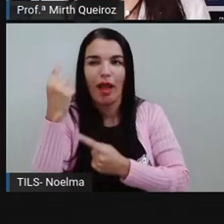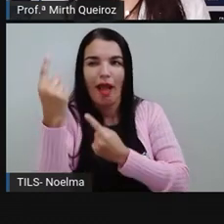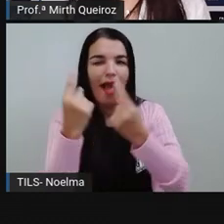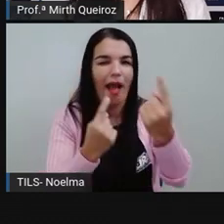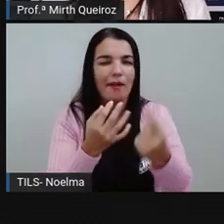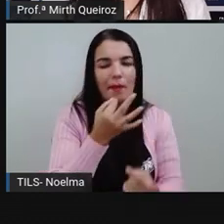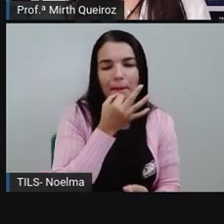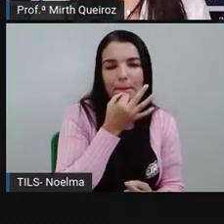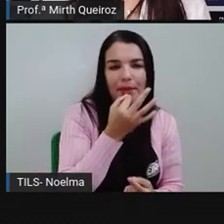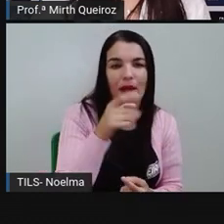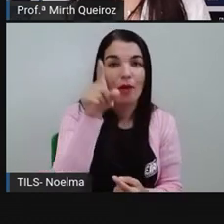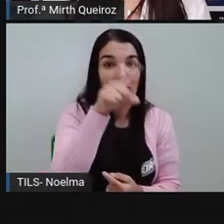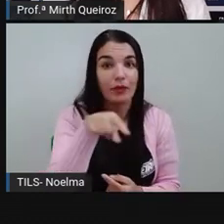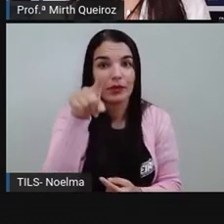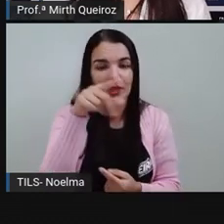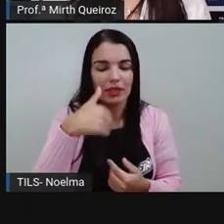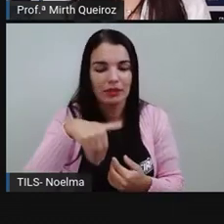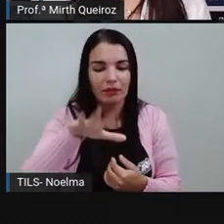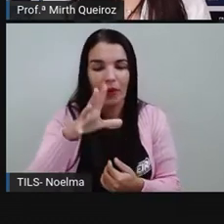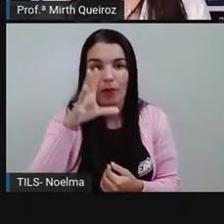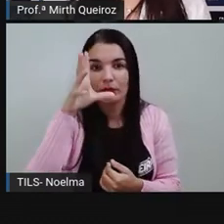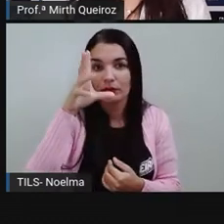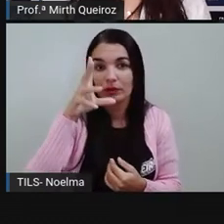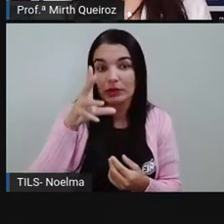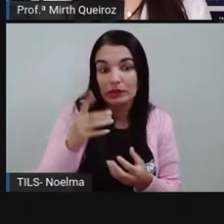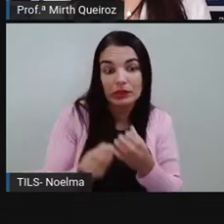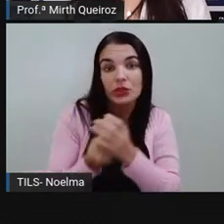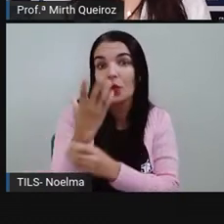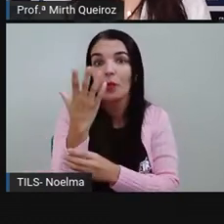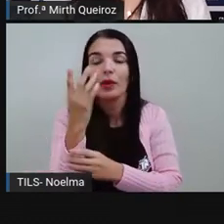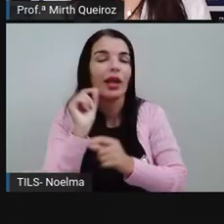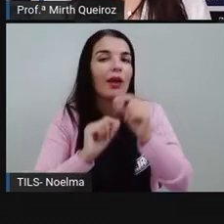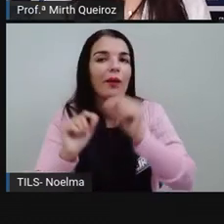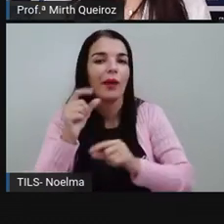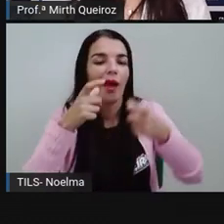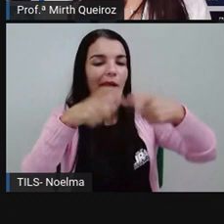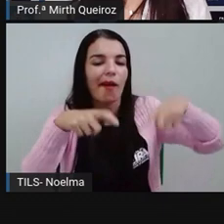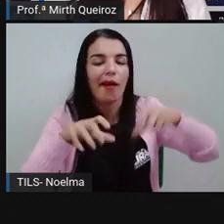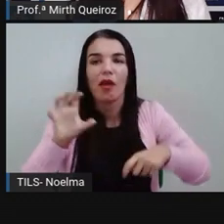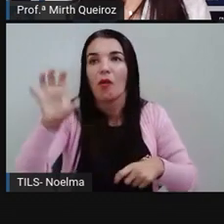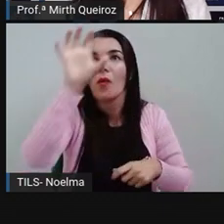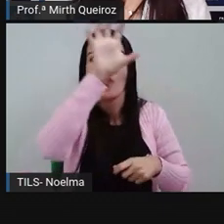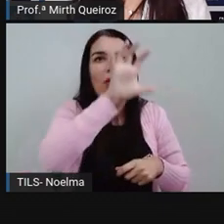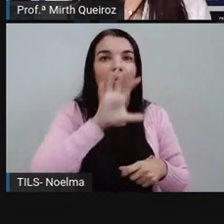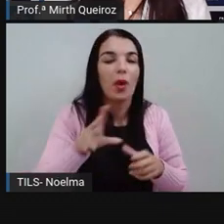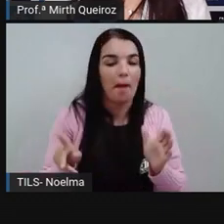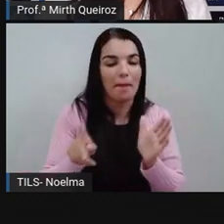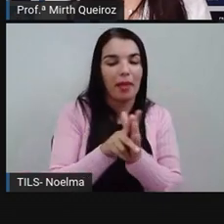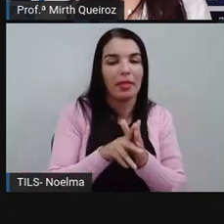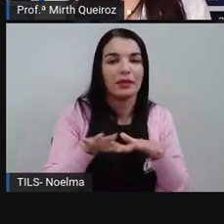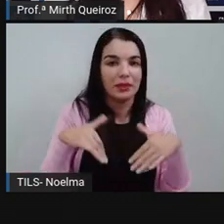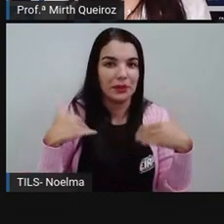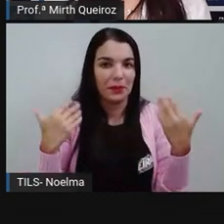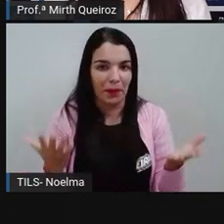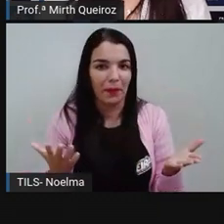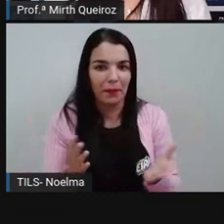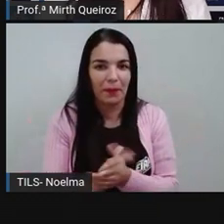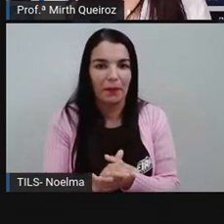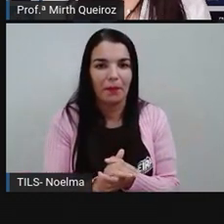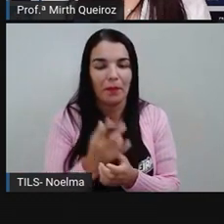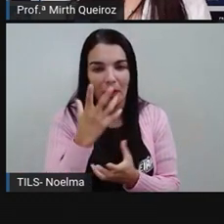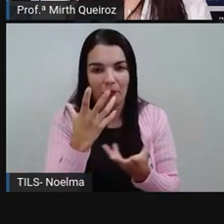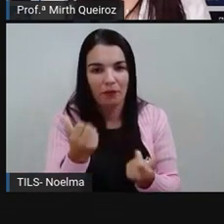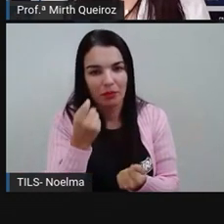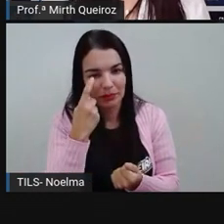dicas, vocês vão descobrir, tentar aí descobrir de qual região eles são, certo? Vamos